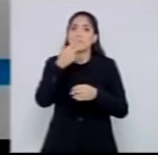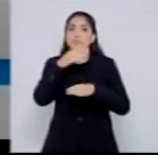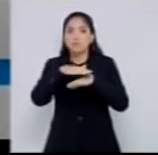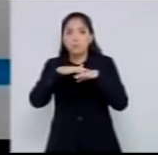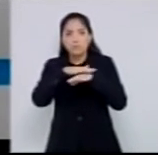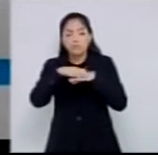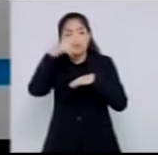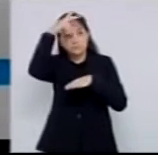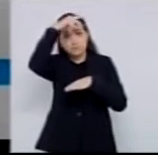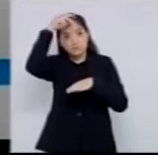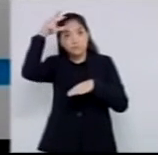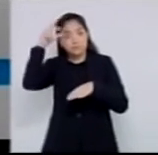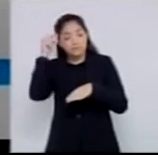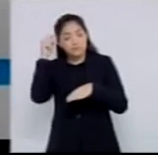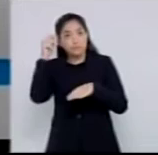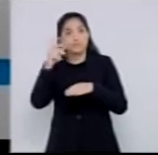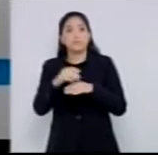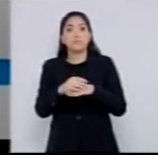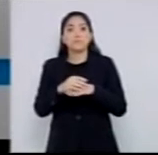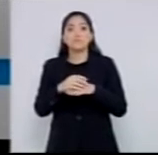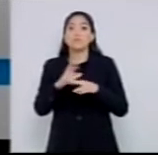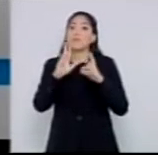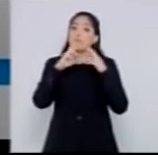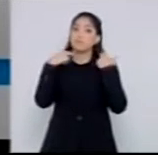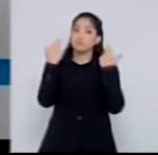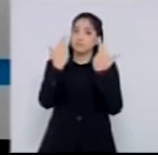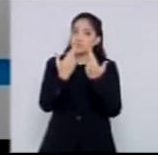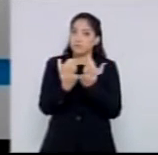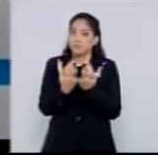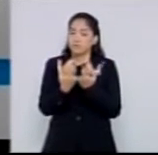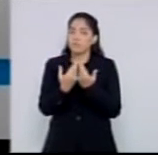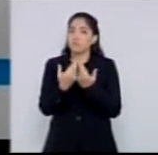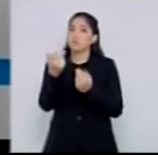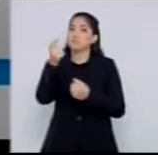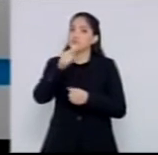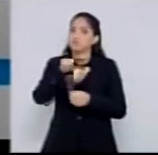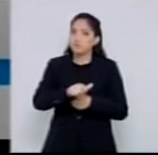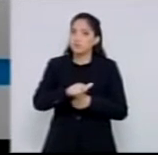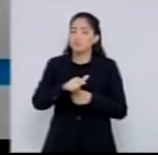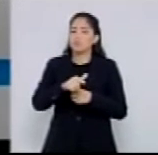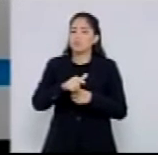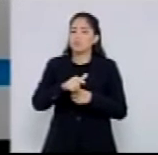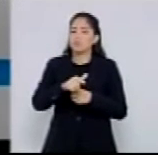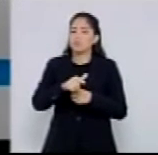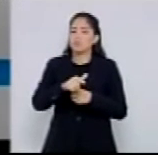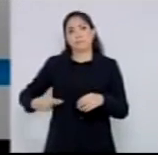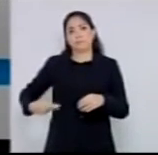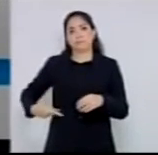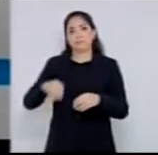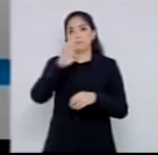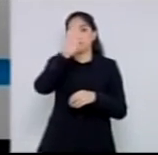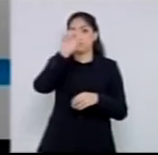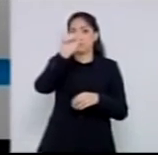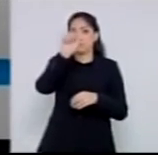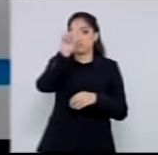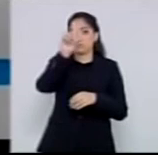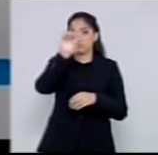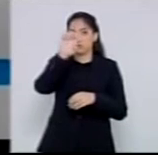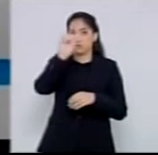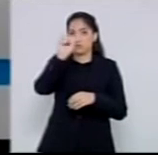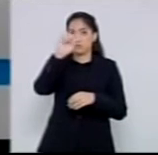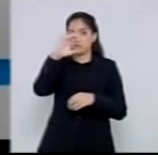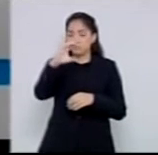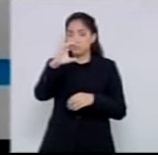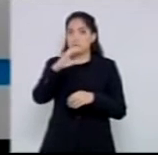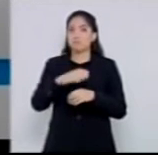prefeito levou para uma reunião com o governador Raimundo Colombo, o presidente do Badesco, João Calumbin, para esclarecê-lo sobre o programa. Todos